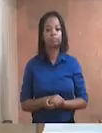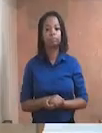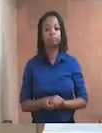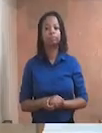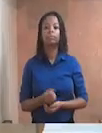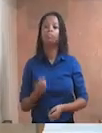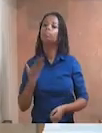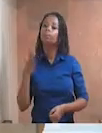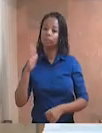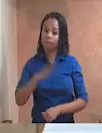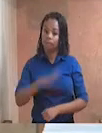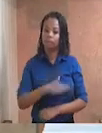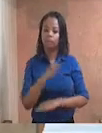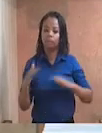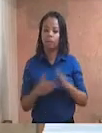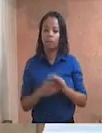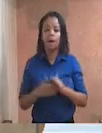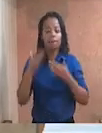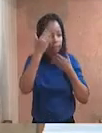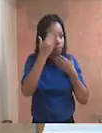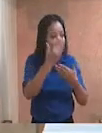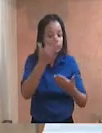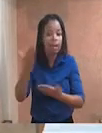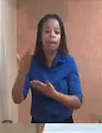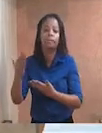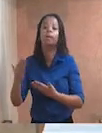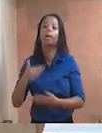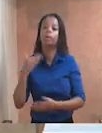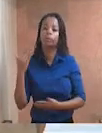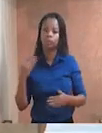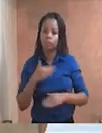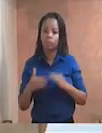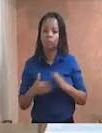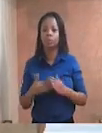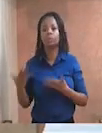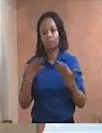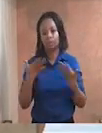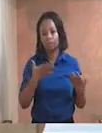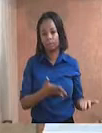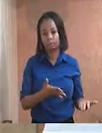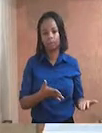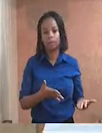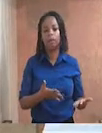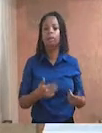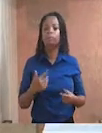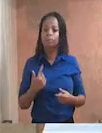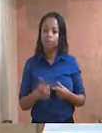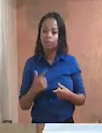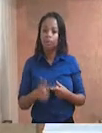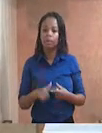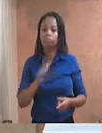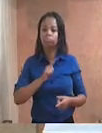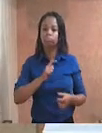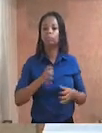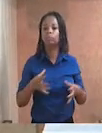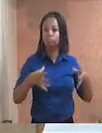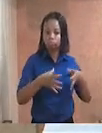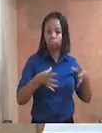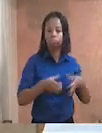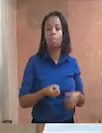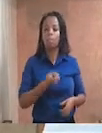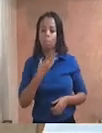Boa tarde a todos, agradeço a presença de todos os presentes. Por haver quórum regimental e sob a proteção de Deus,